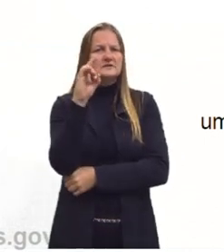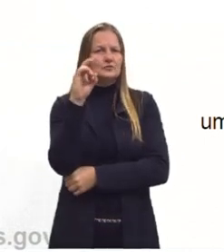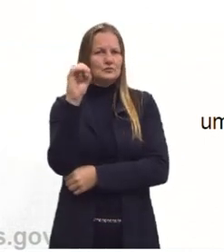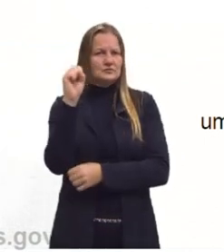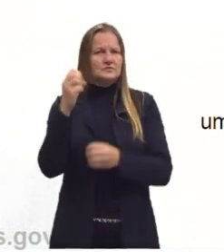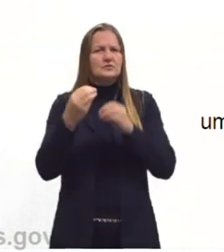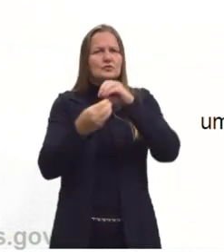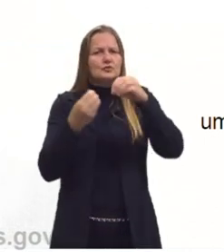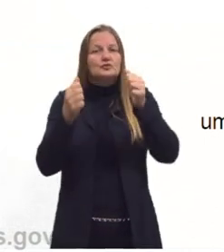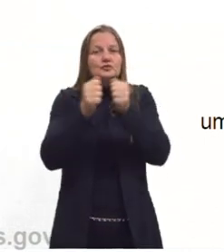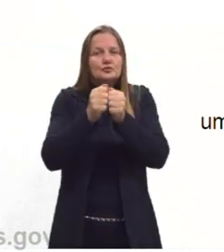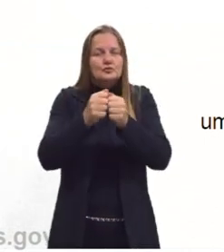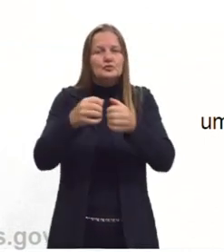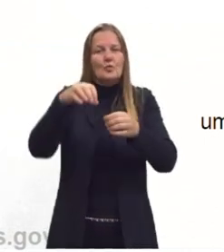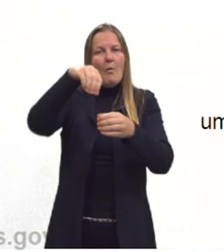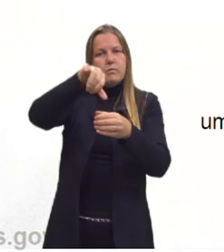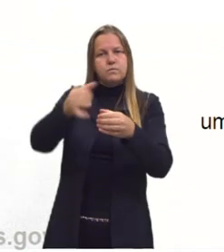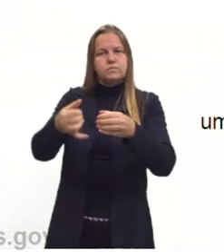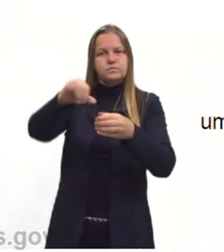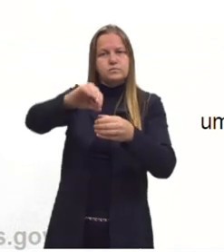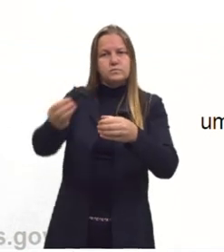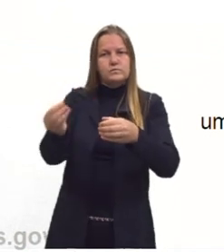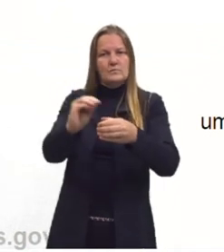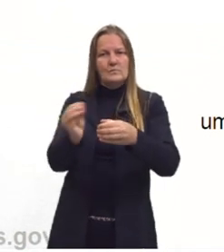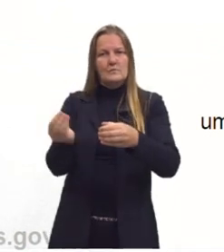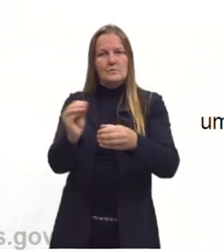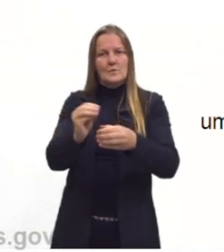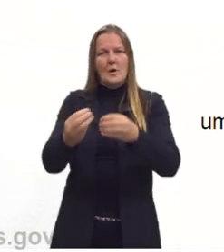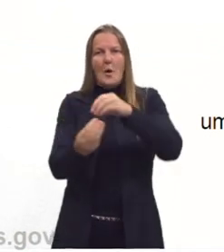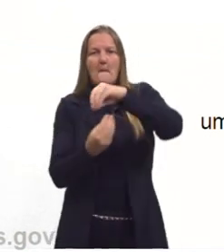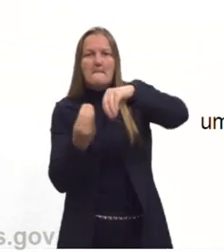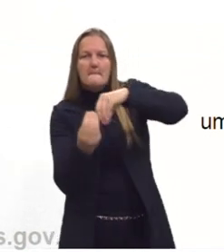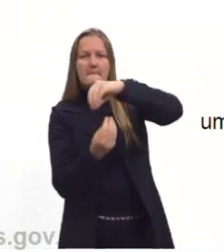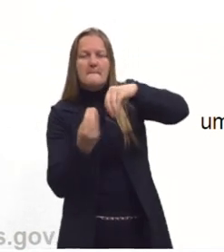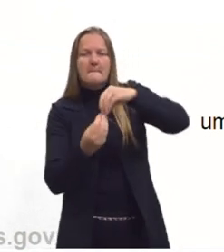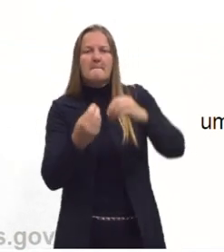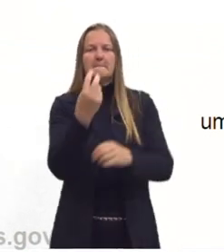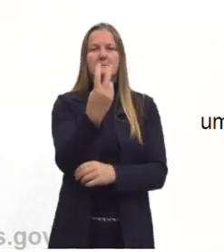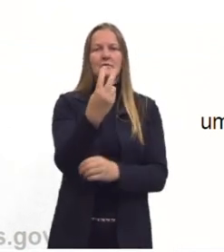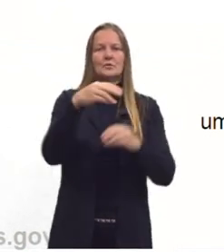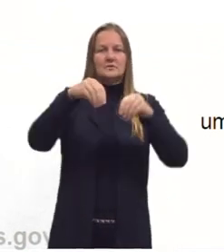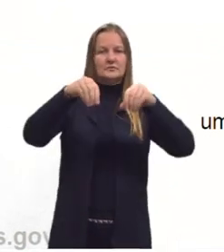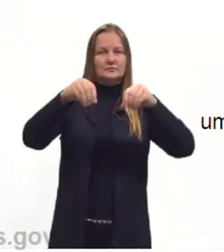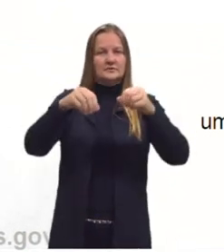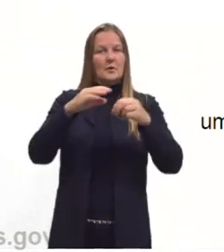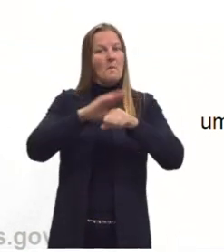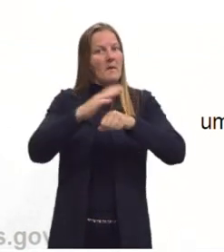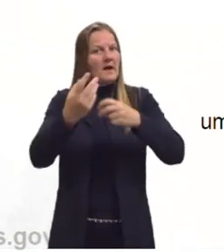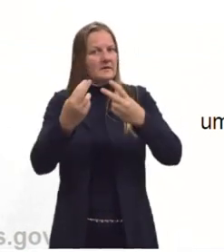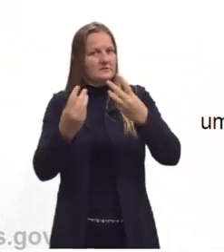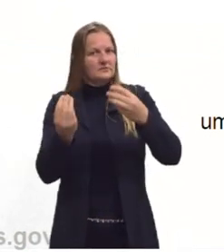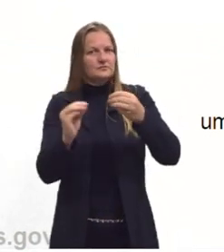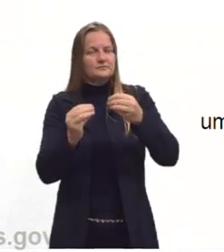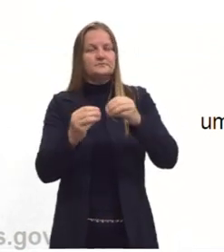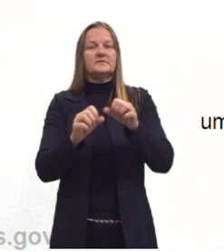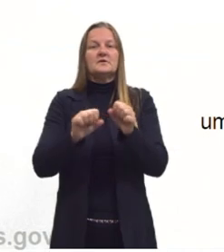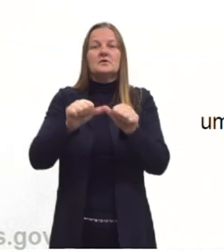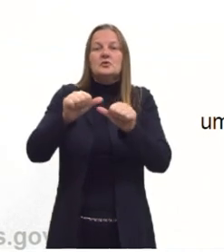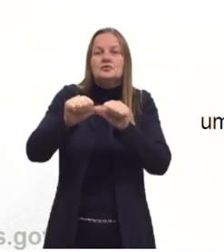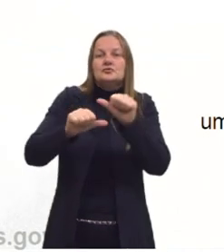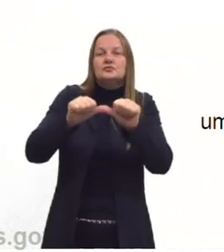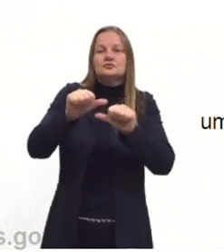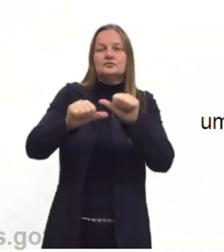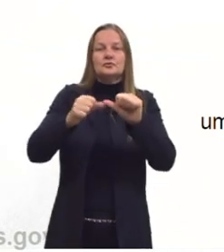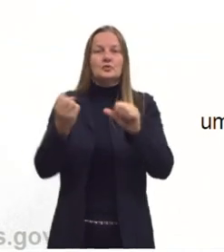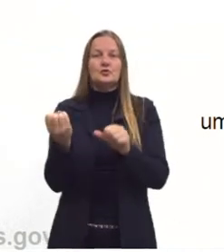em algum recipiente, ou seja, eu tenho mais, eu tenho uma mistura de duas substâncias ou mais e geram substâncias